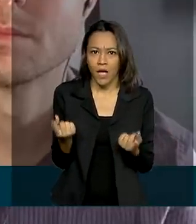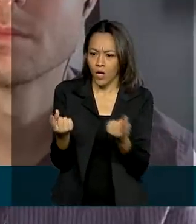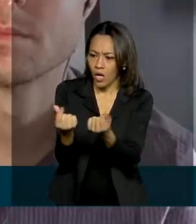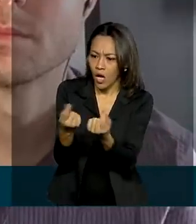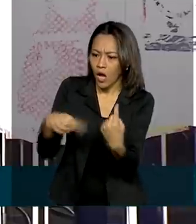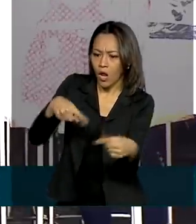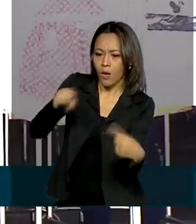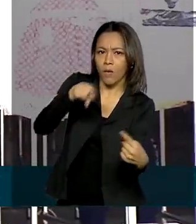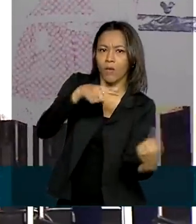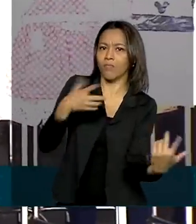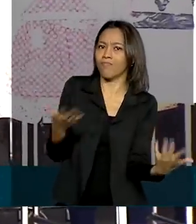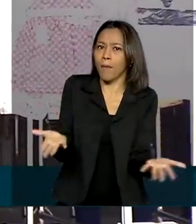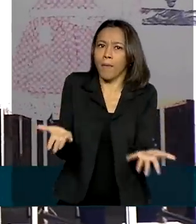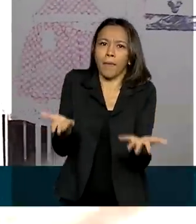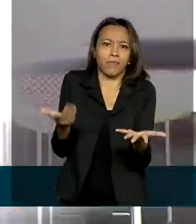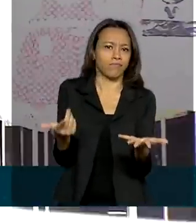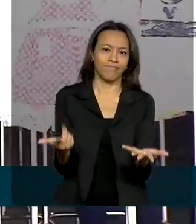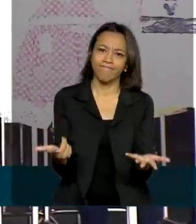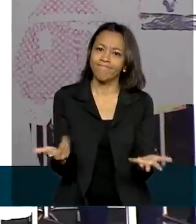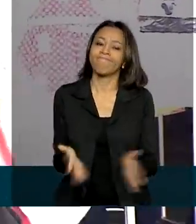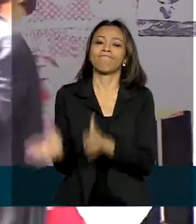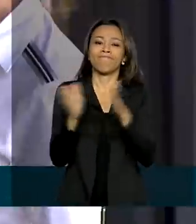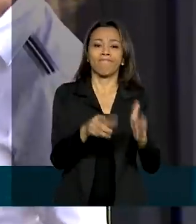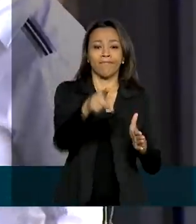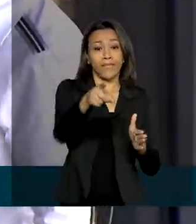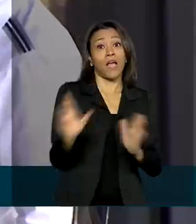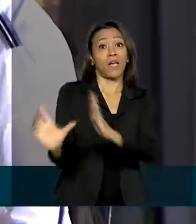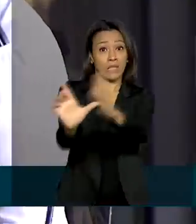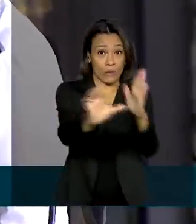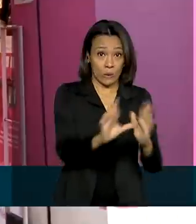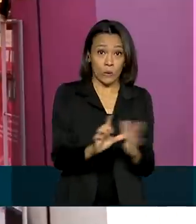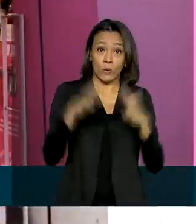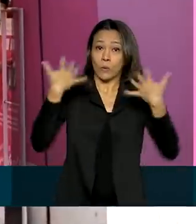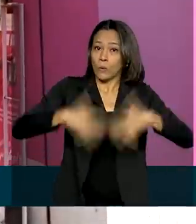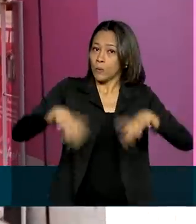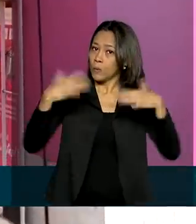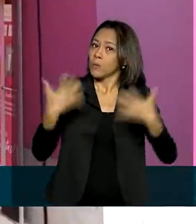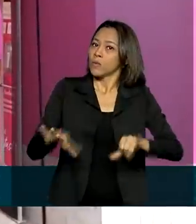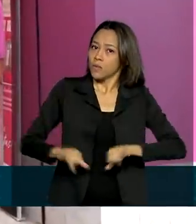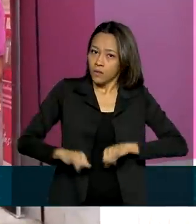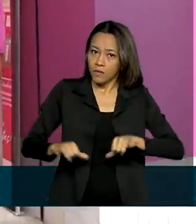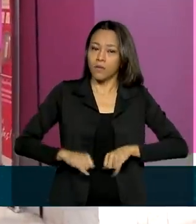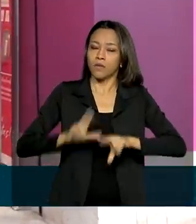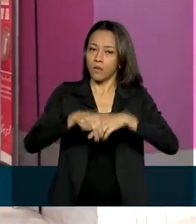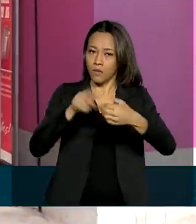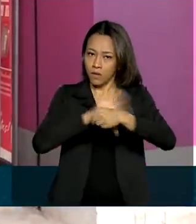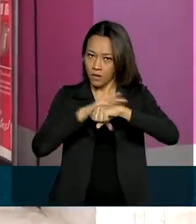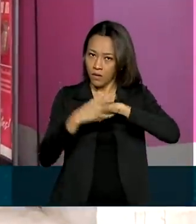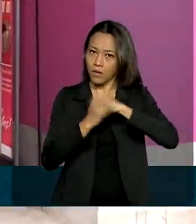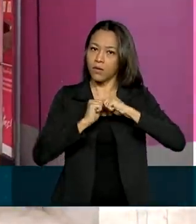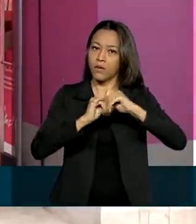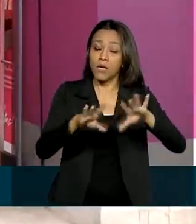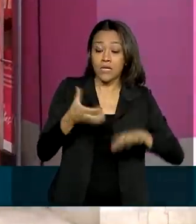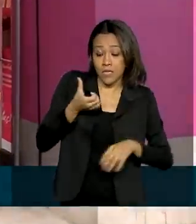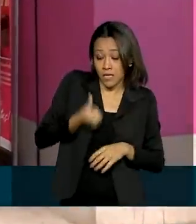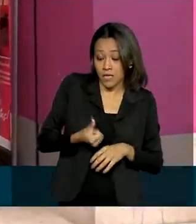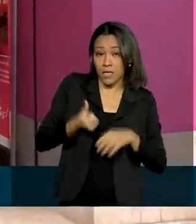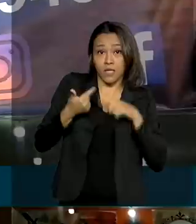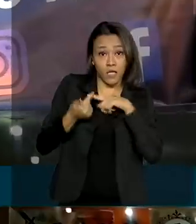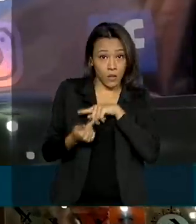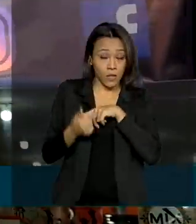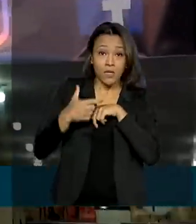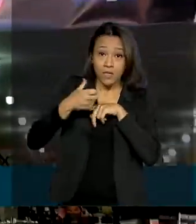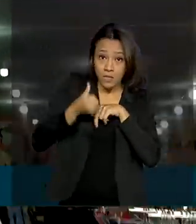no varejo. O comércio foi fortemente afetado pela pandemia. 62% das empresas tiveram